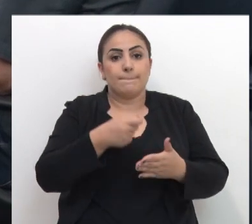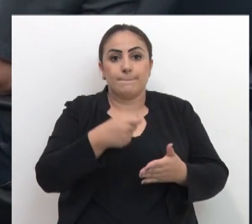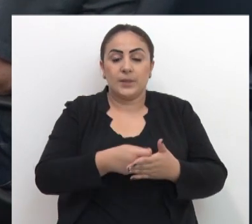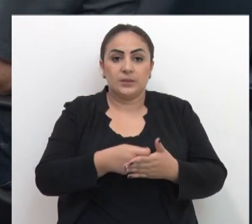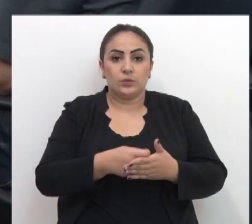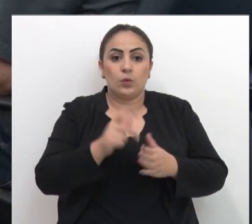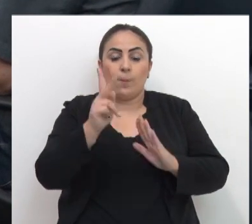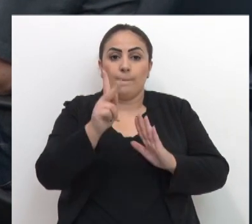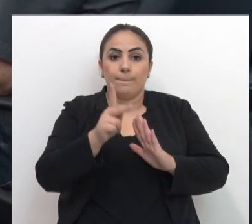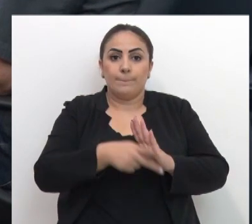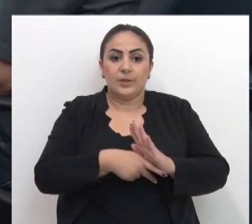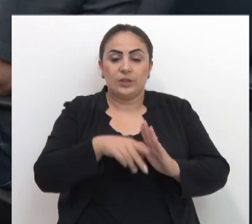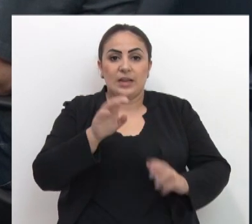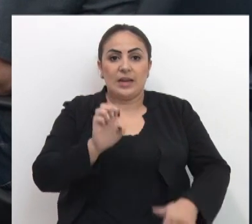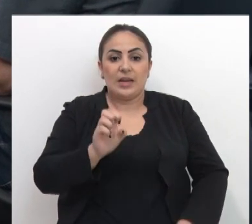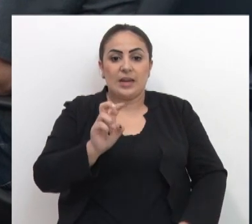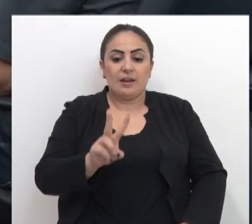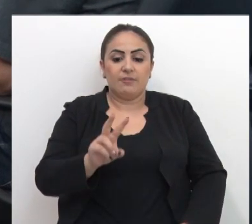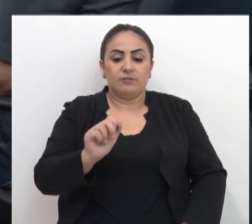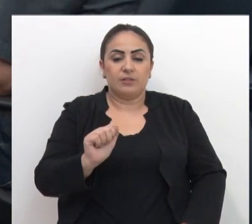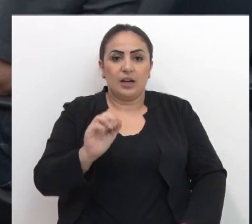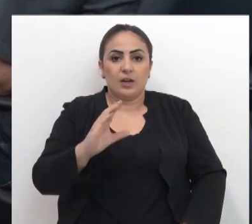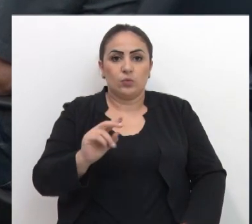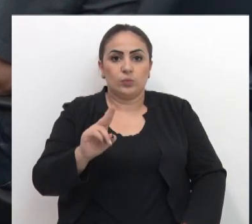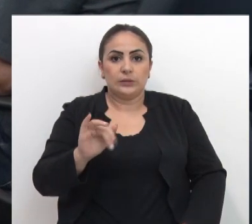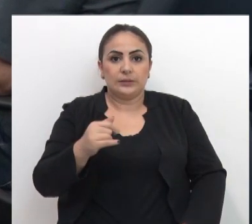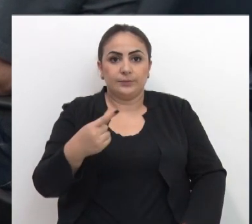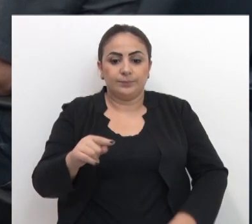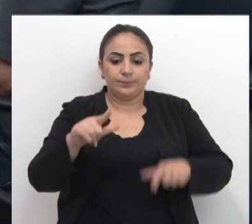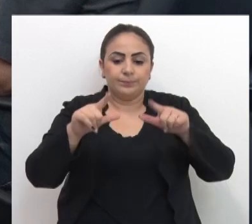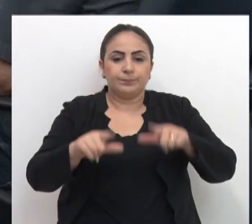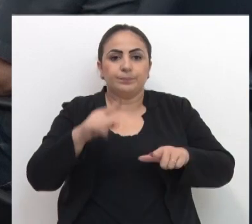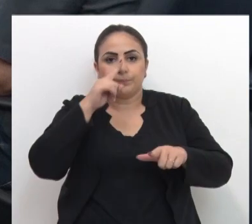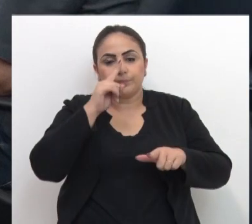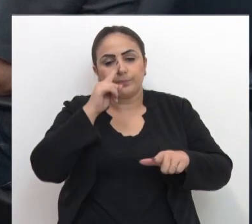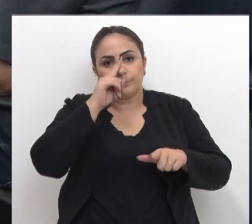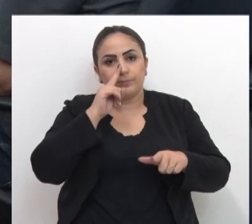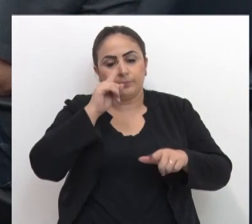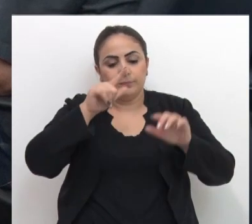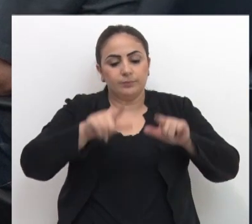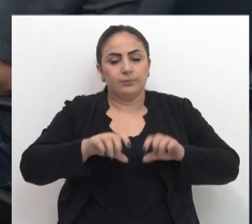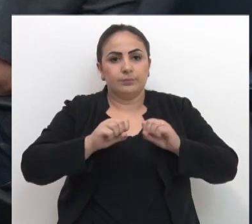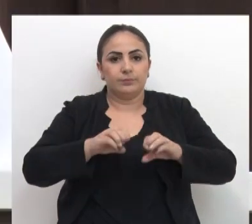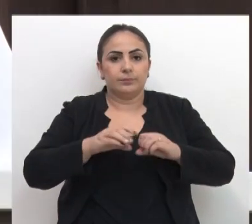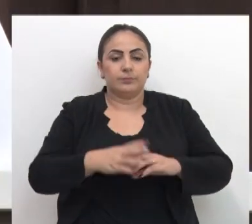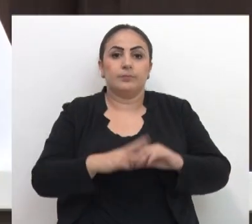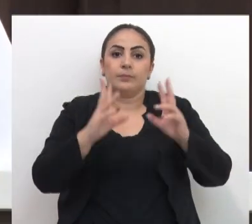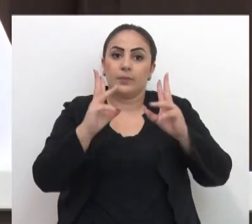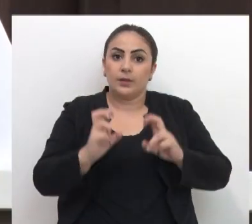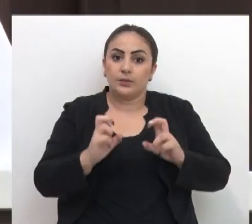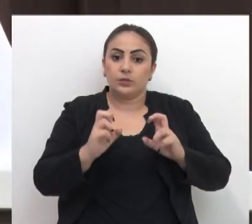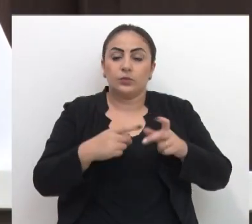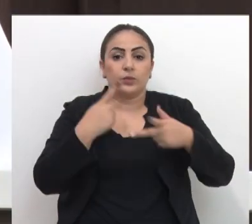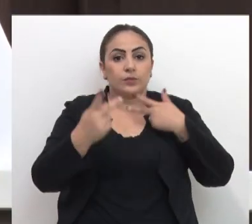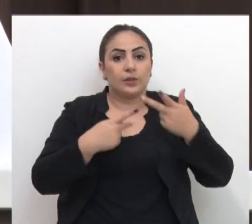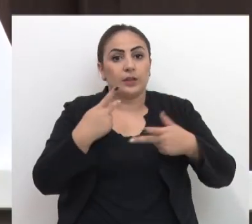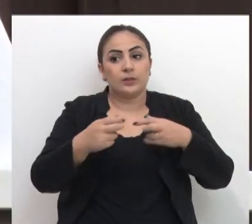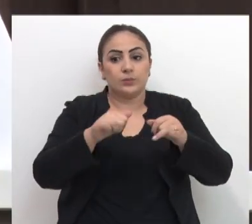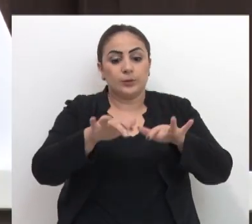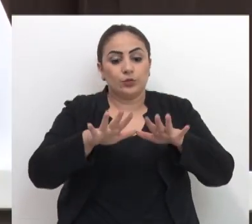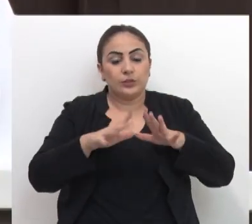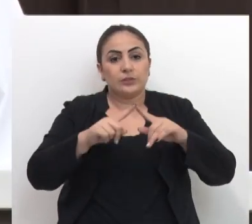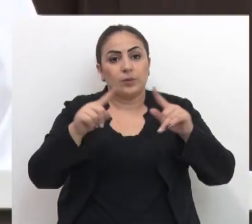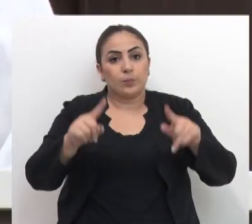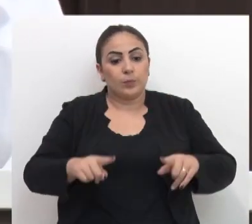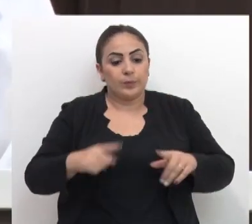obrigatório o plano de evacuação em situação de risco nos estabelecimentos de ensino. O assunto foi tema de